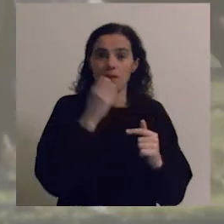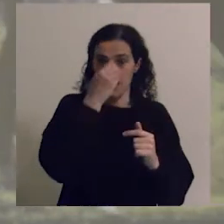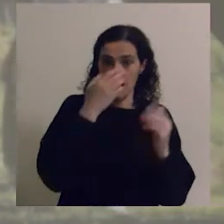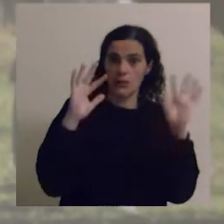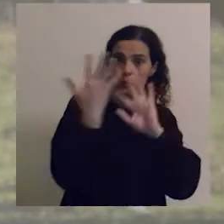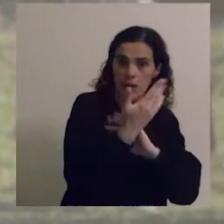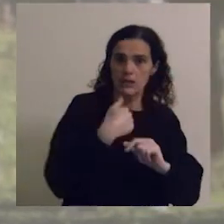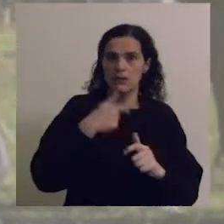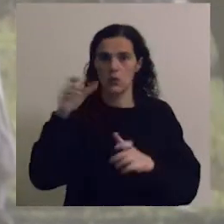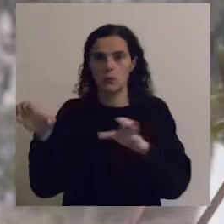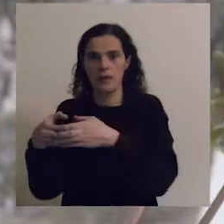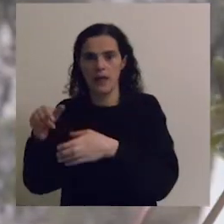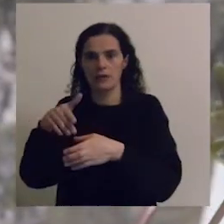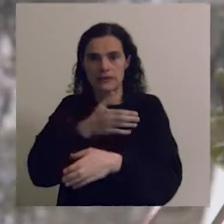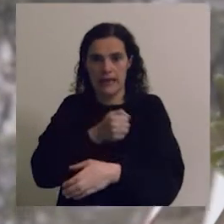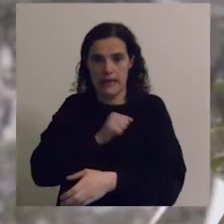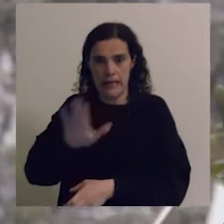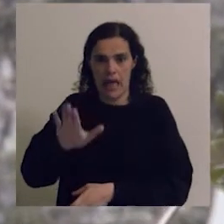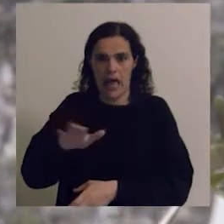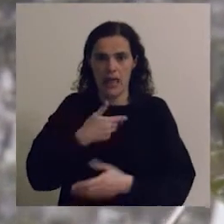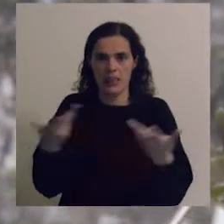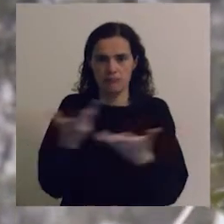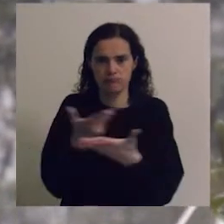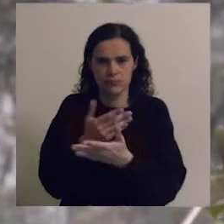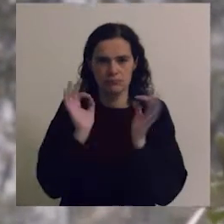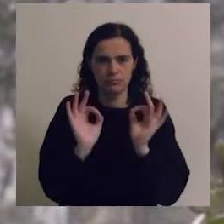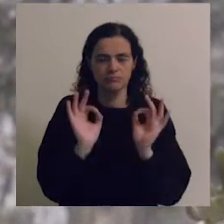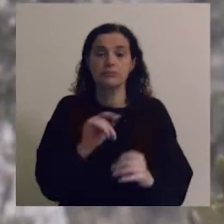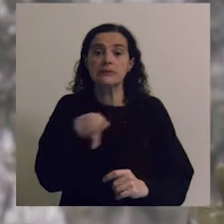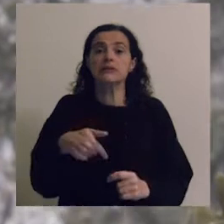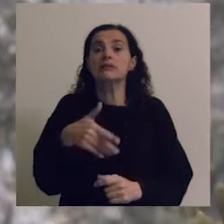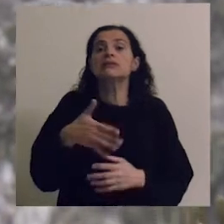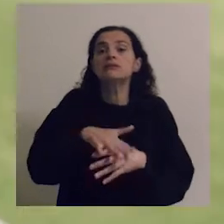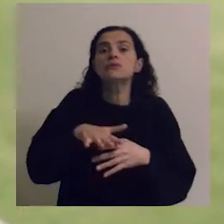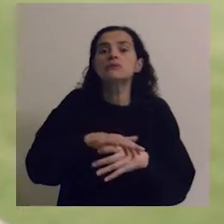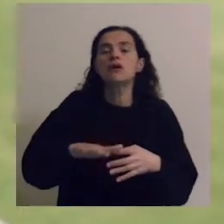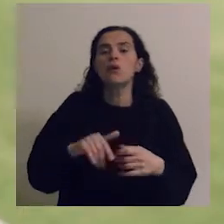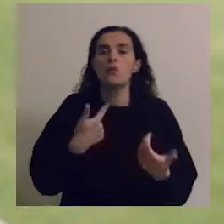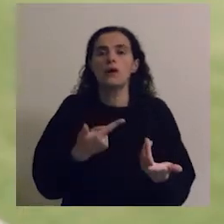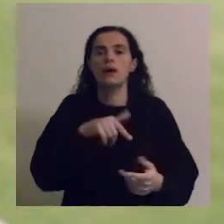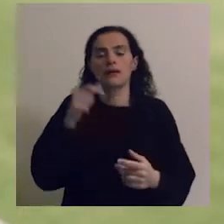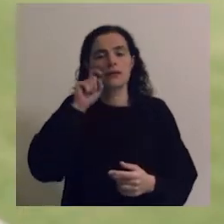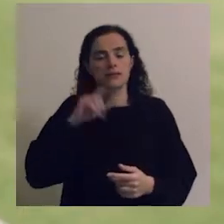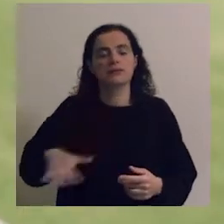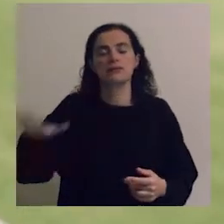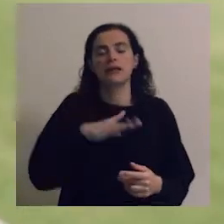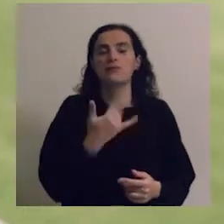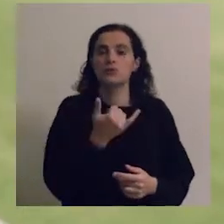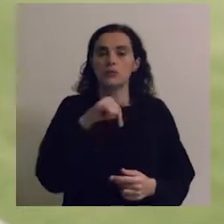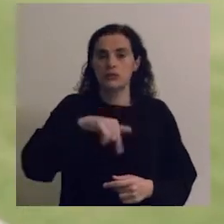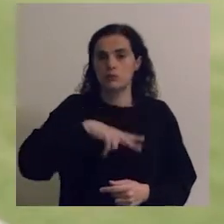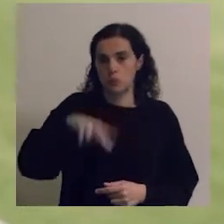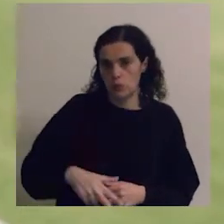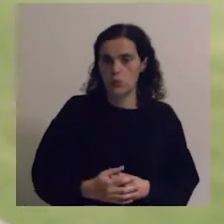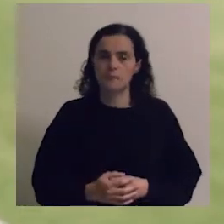a natureza e as comunidades que aí residem. No caso, trazemos as 12 reservas da